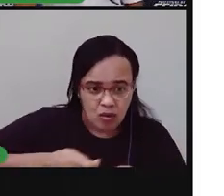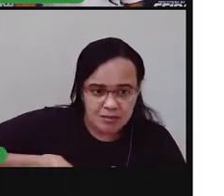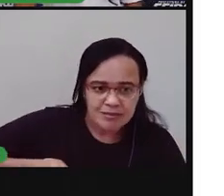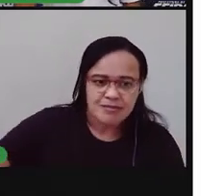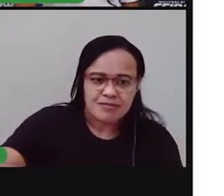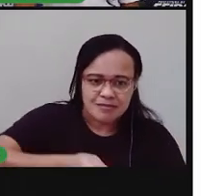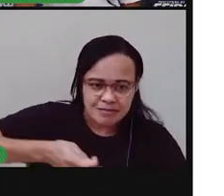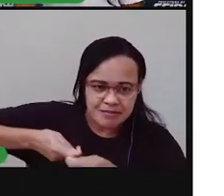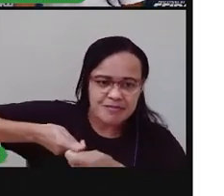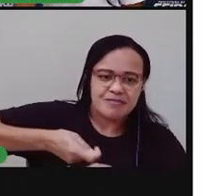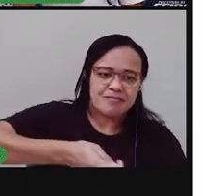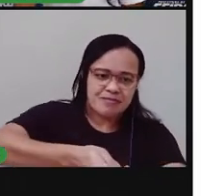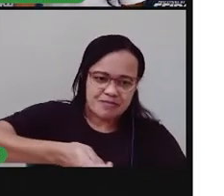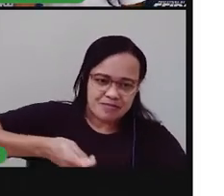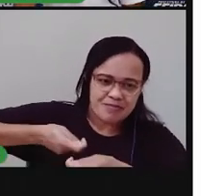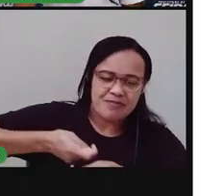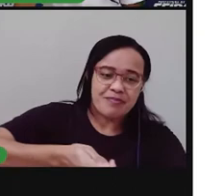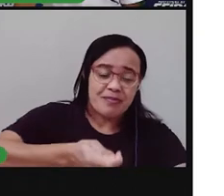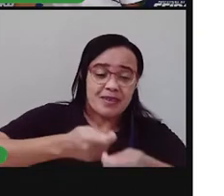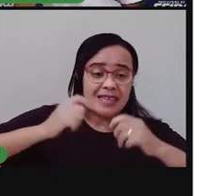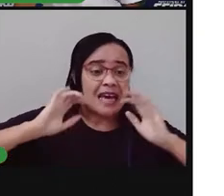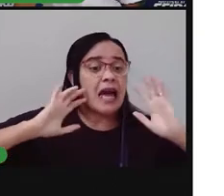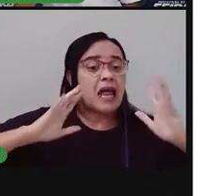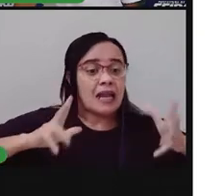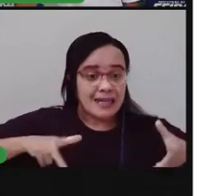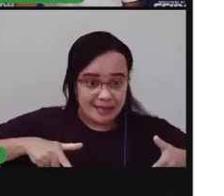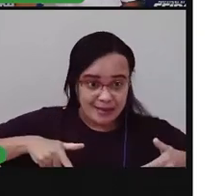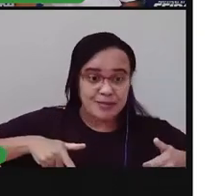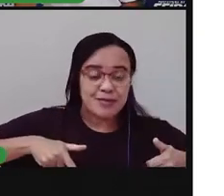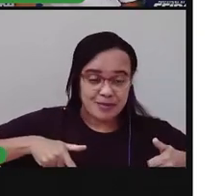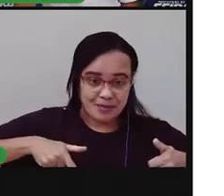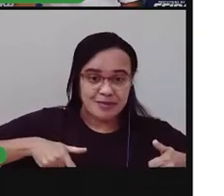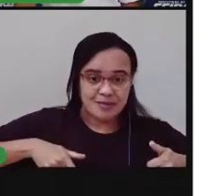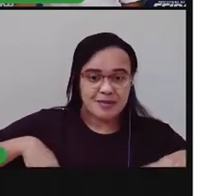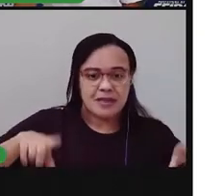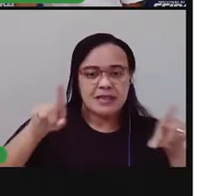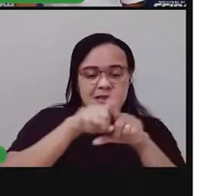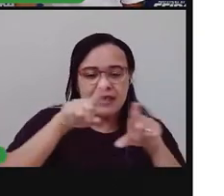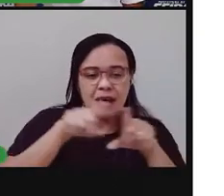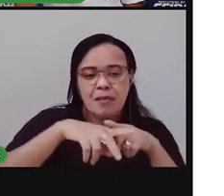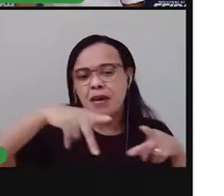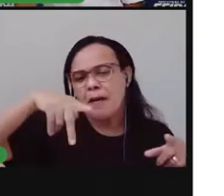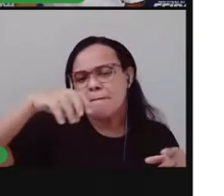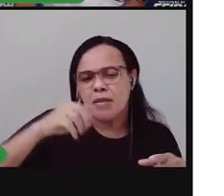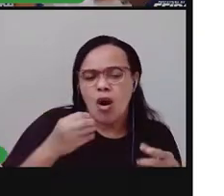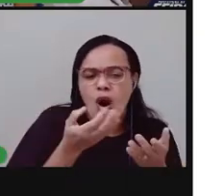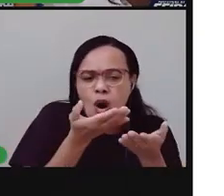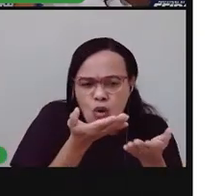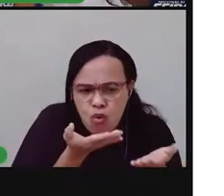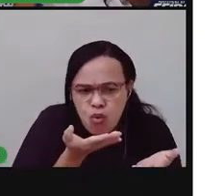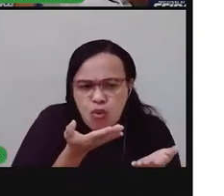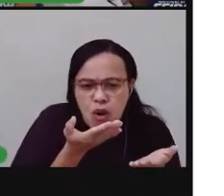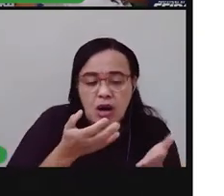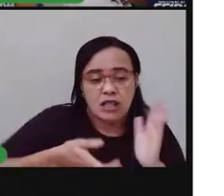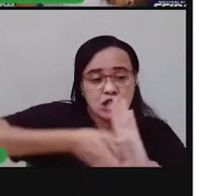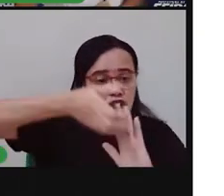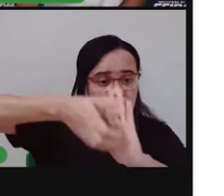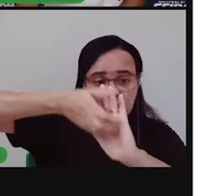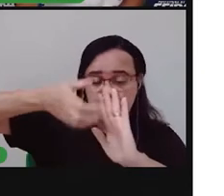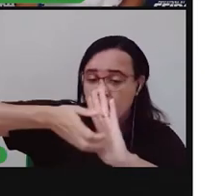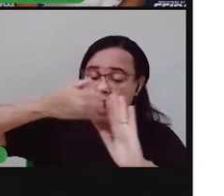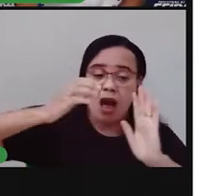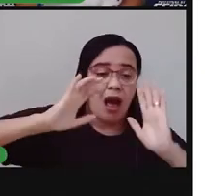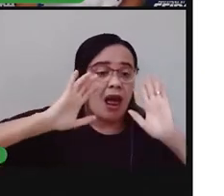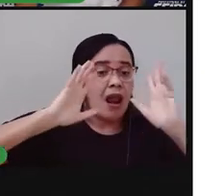ó como mostra aqui na imagem também tirar poeira dos móveis isso você pode fazer